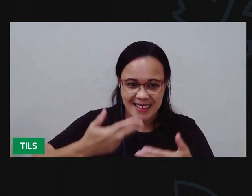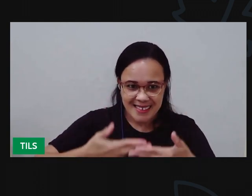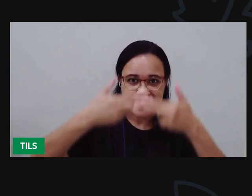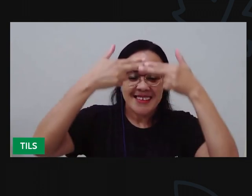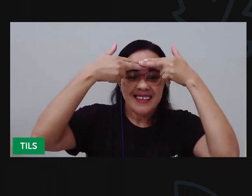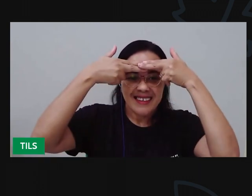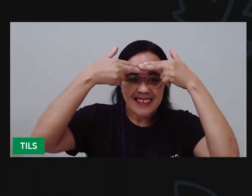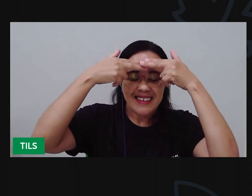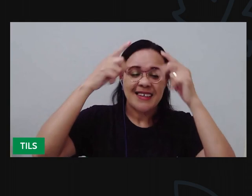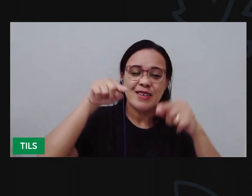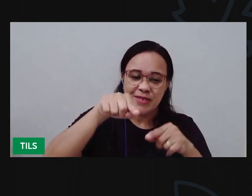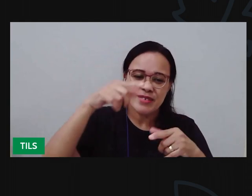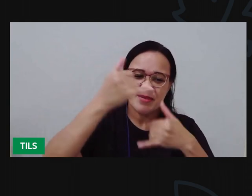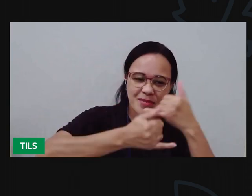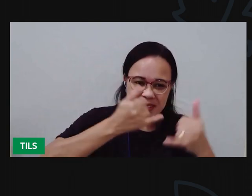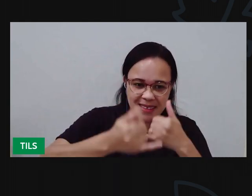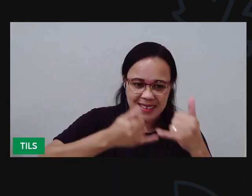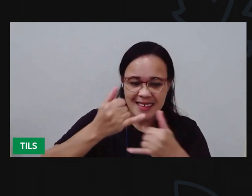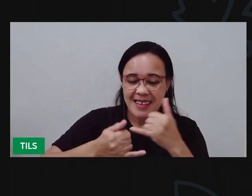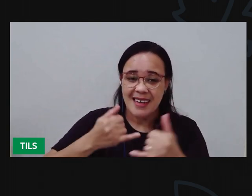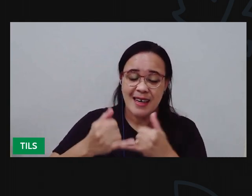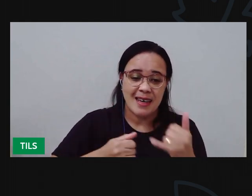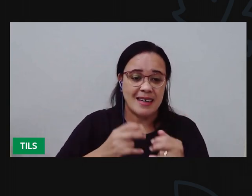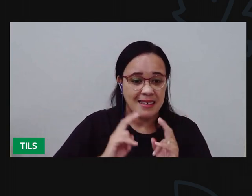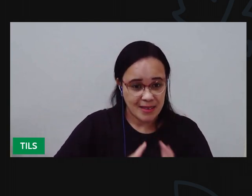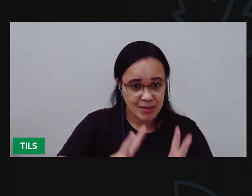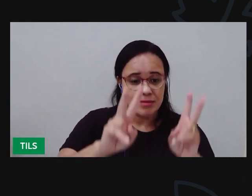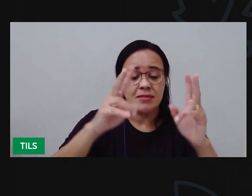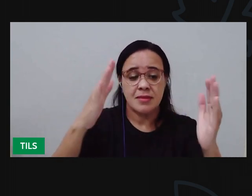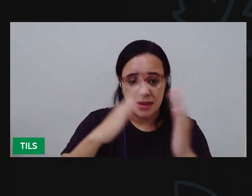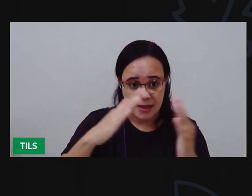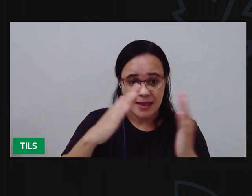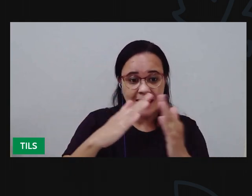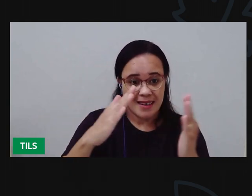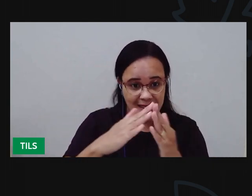aí na sua casa aprendendo e se divertindo.